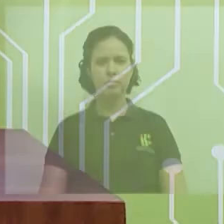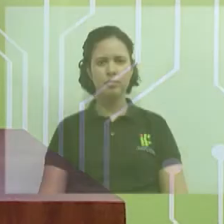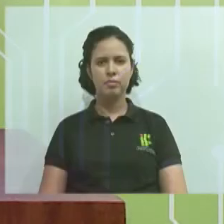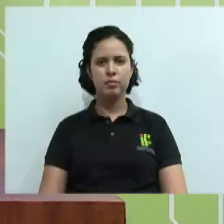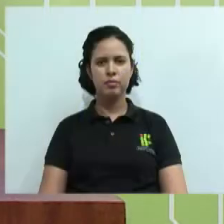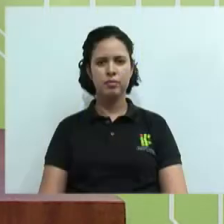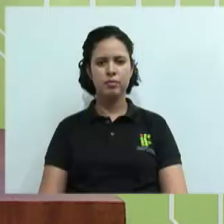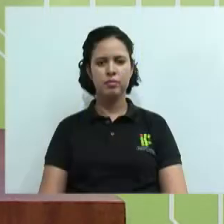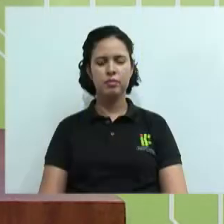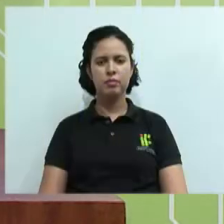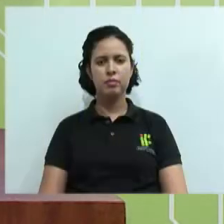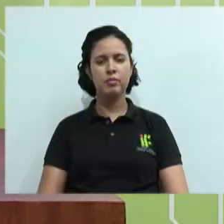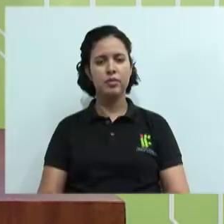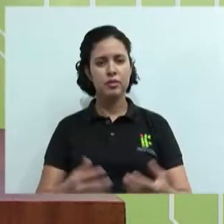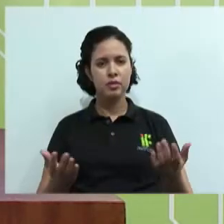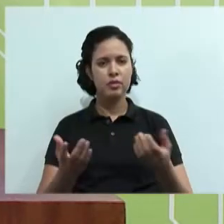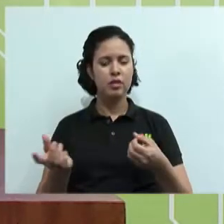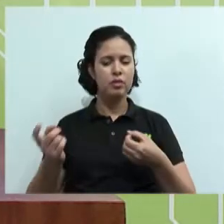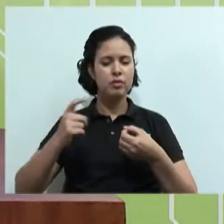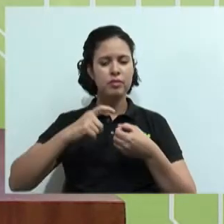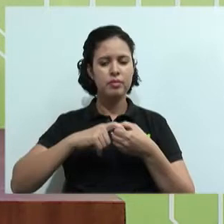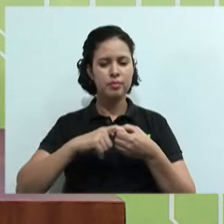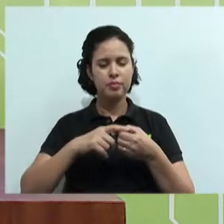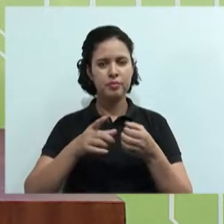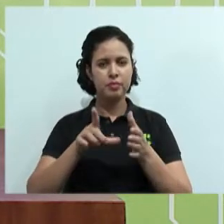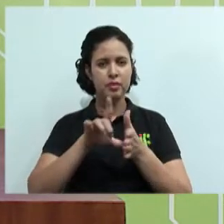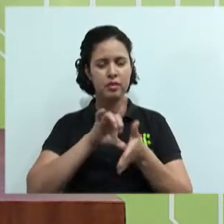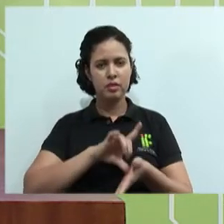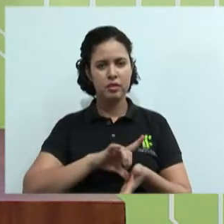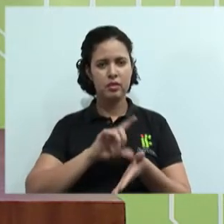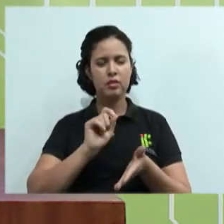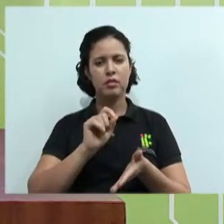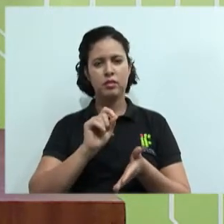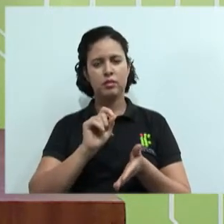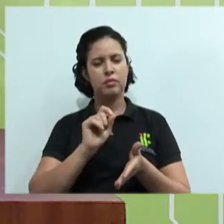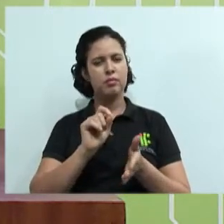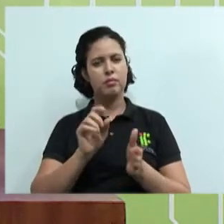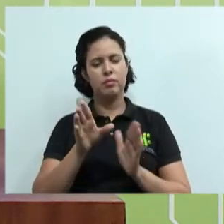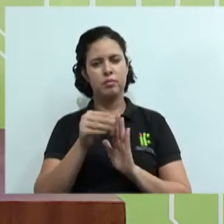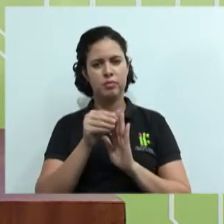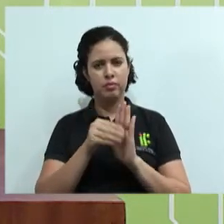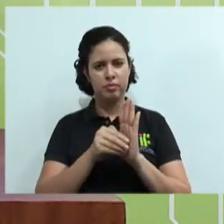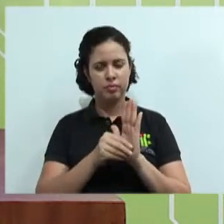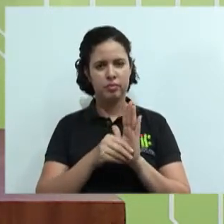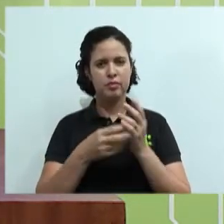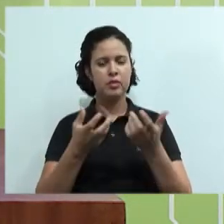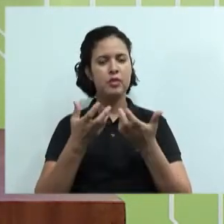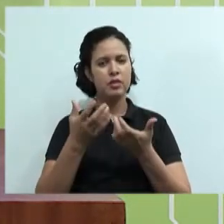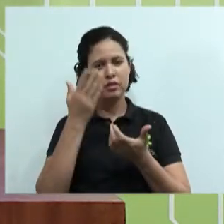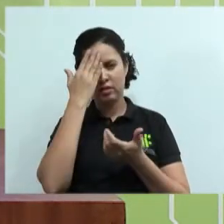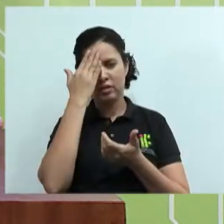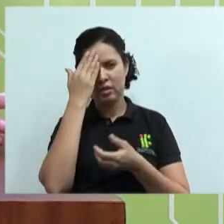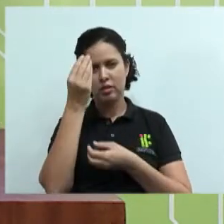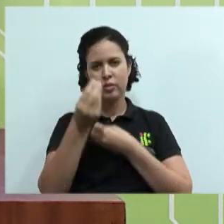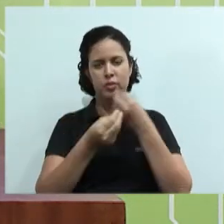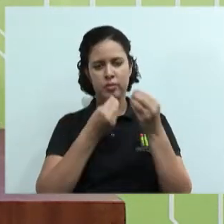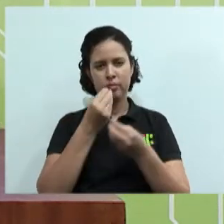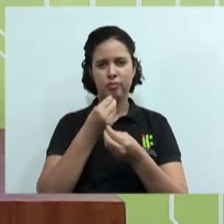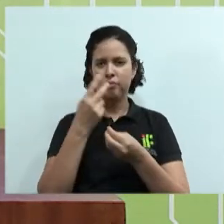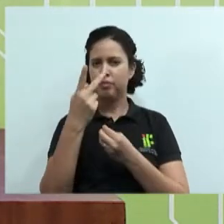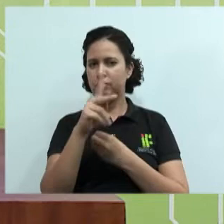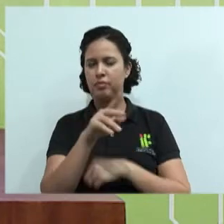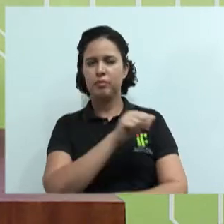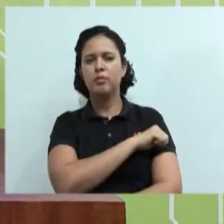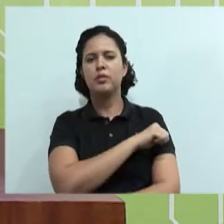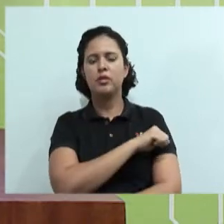Muito bem, estamos de volta. E antes de retornarmos aqui o conteúdo, eu queria saber como é que está a participação dos nossos alunos aí,